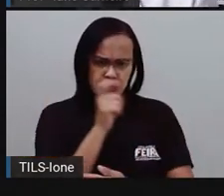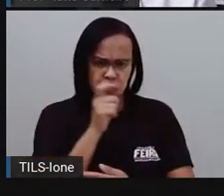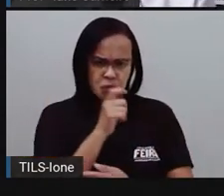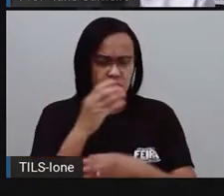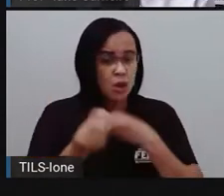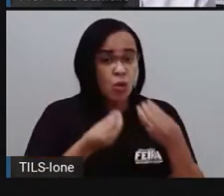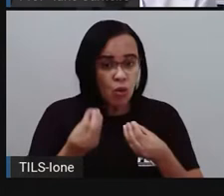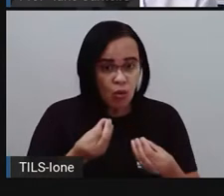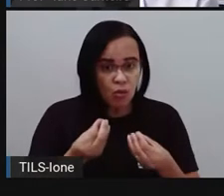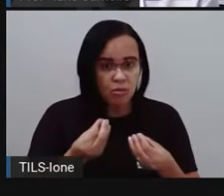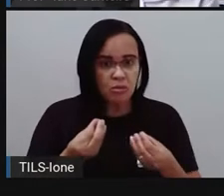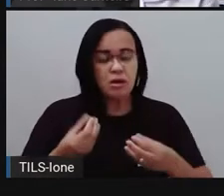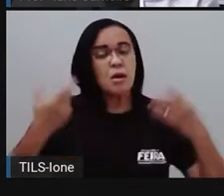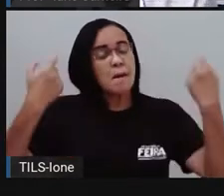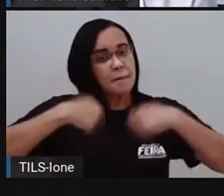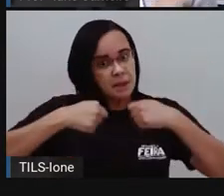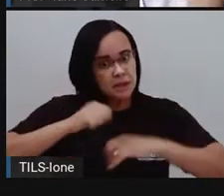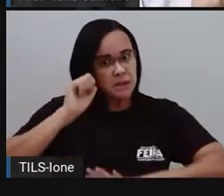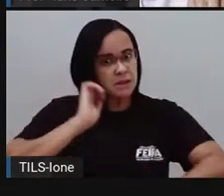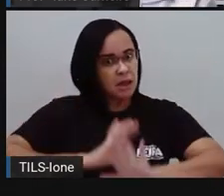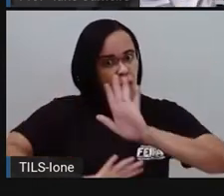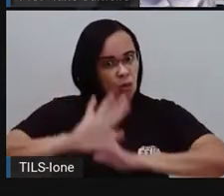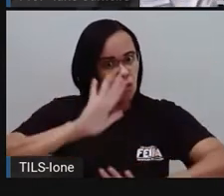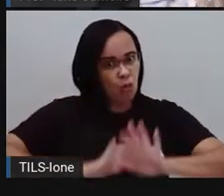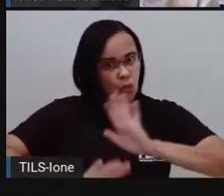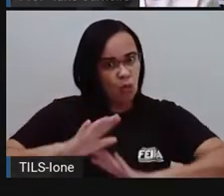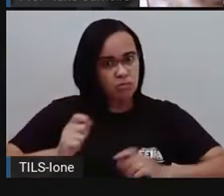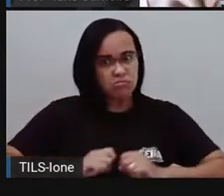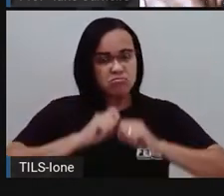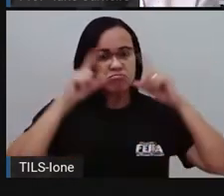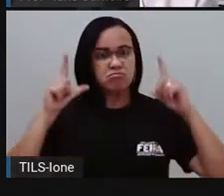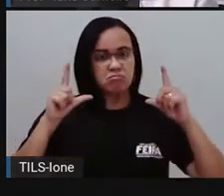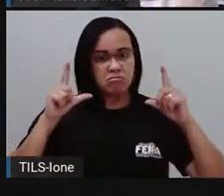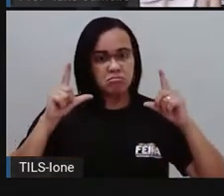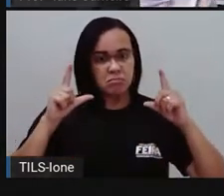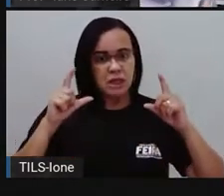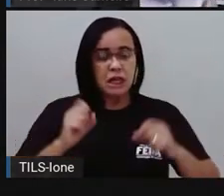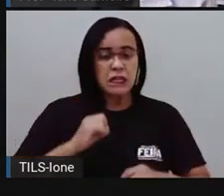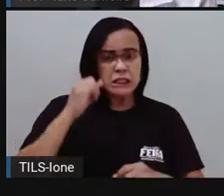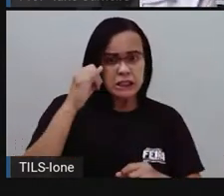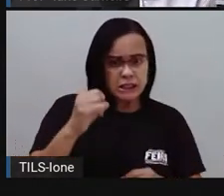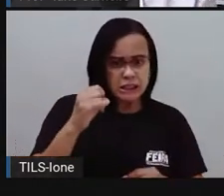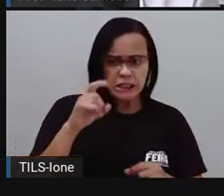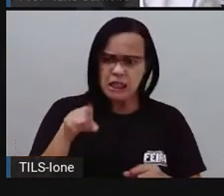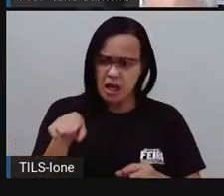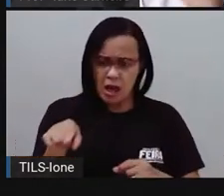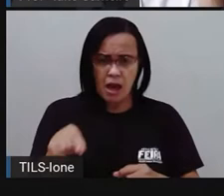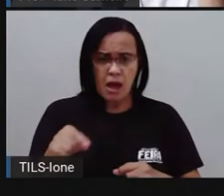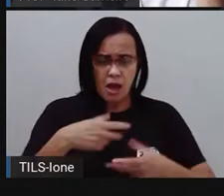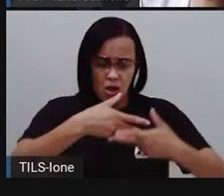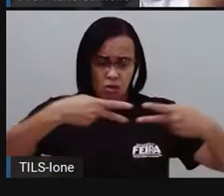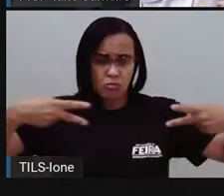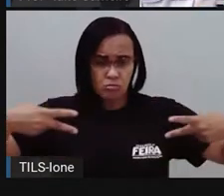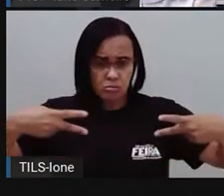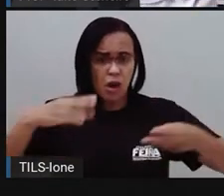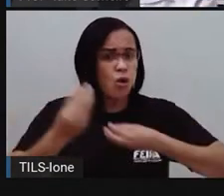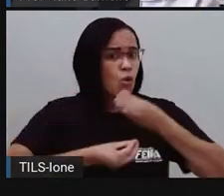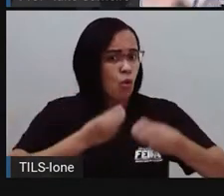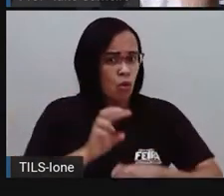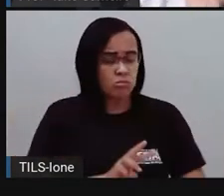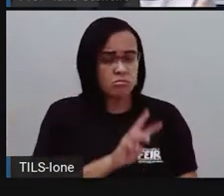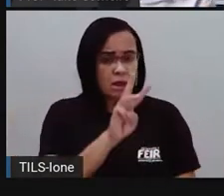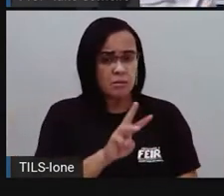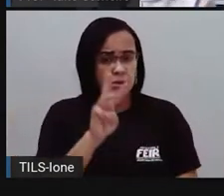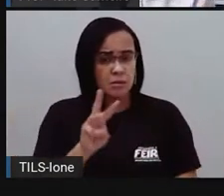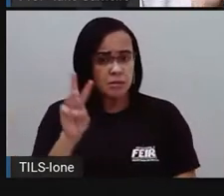Outra coisa que vocês precisam também ter cuidado é se o site é um site voltado para crianças, né? Quem está assistindo